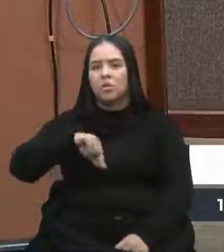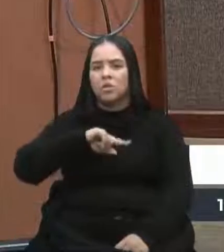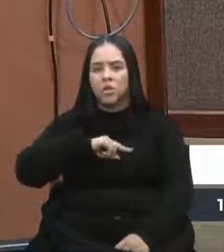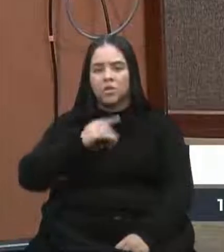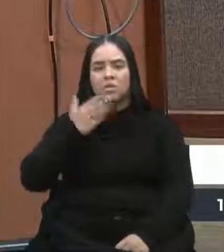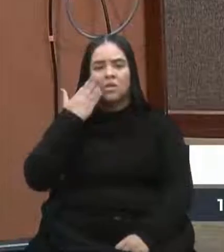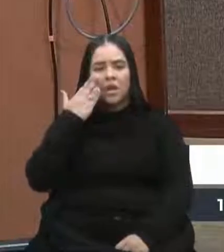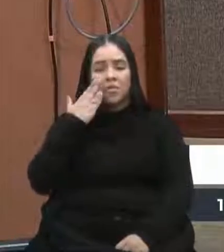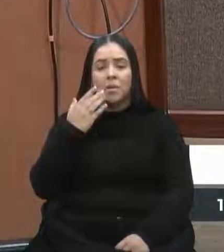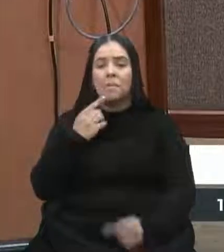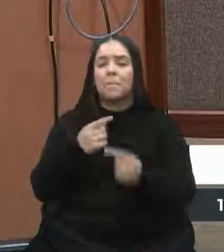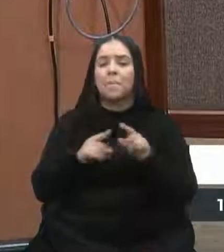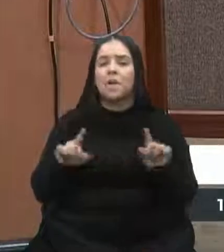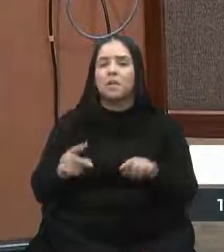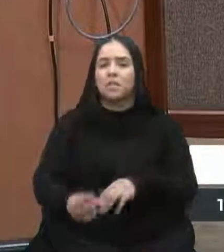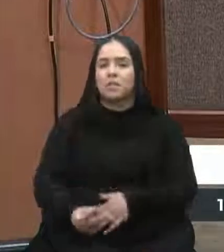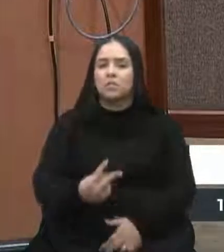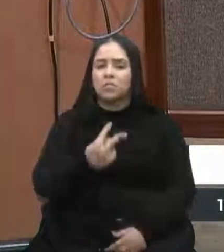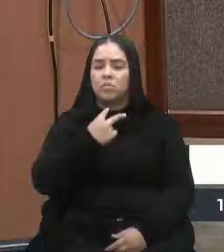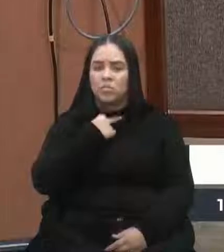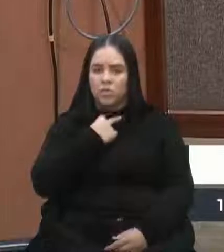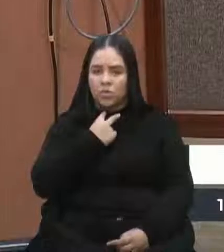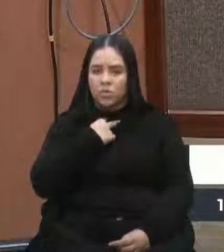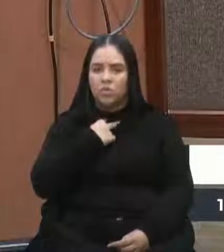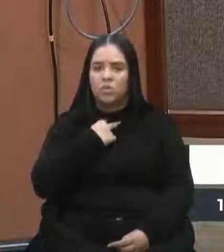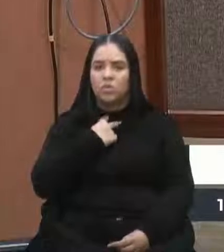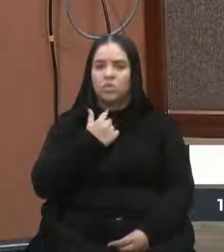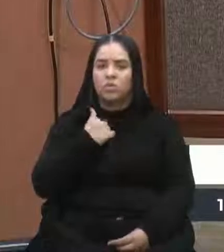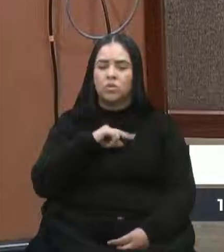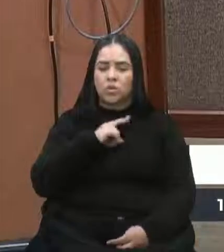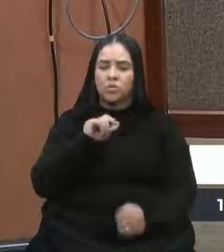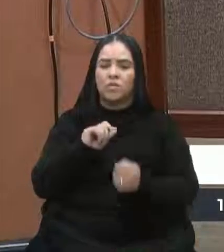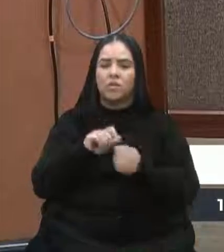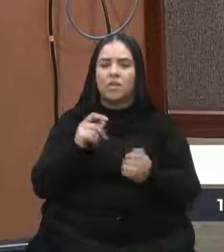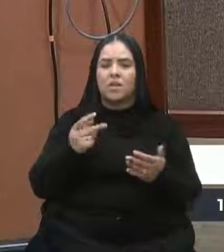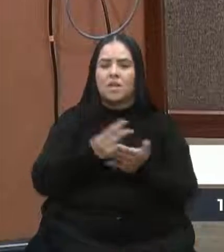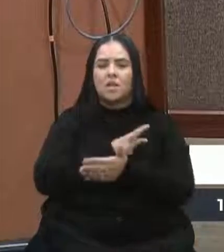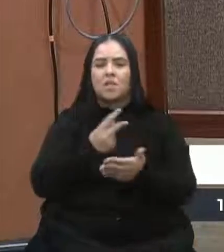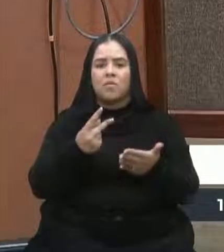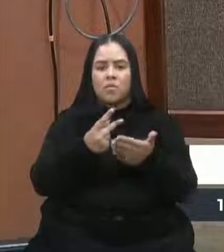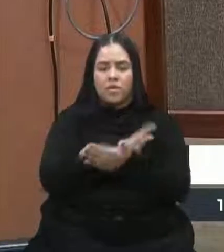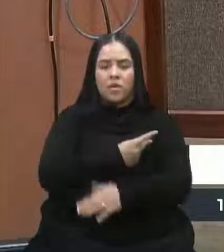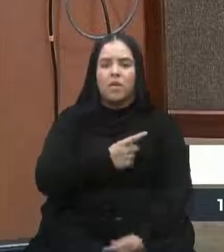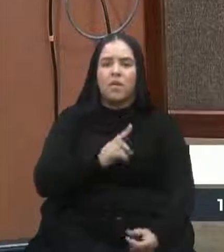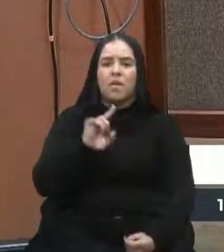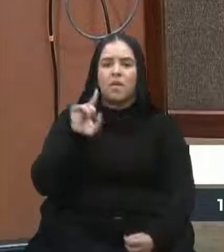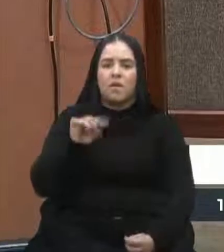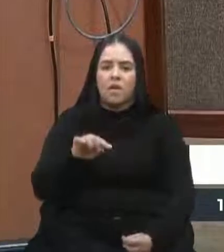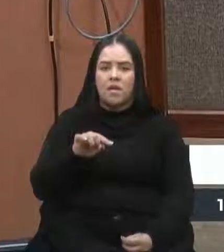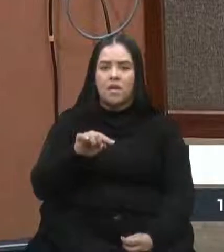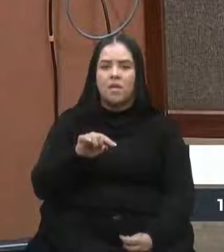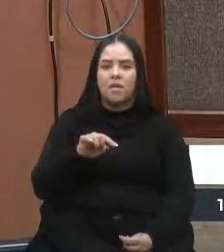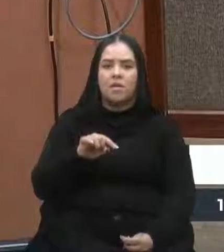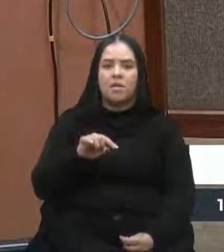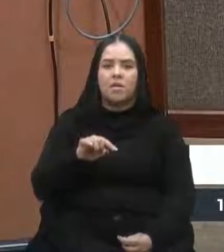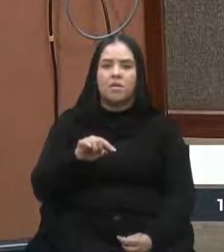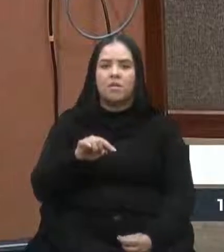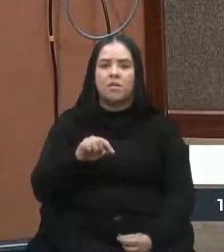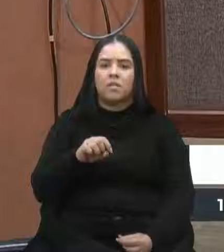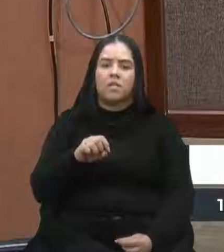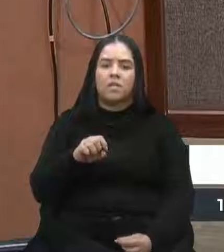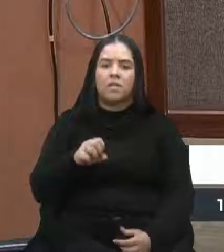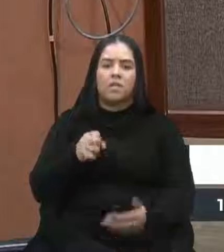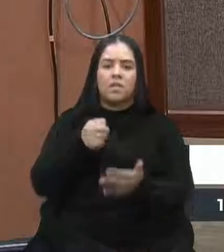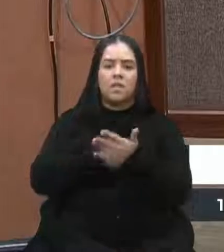não pode correr de forma alguma, esse erro, em correr nesse erro, é de tentar deixar aqui